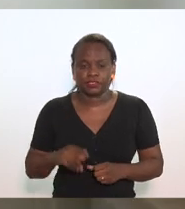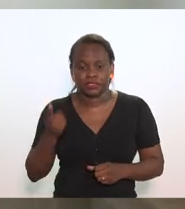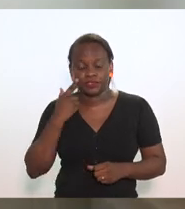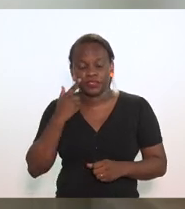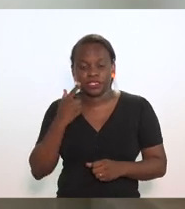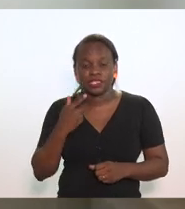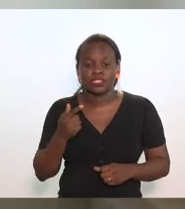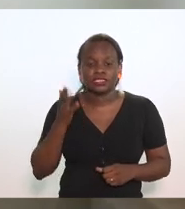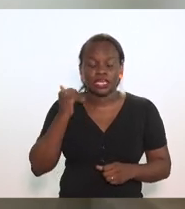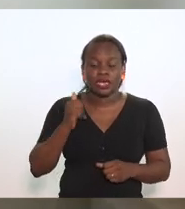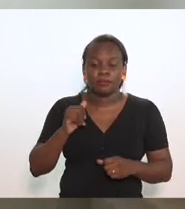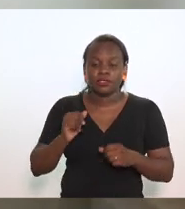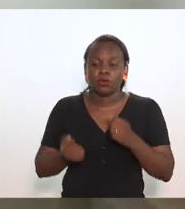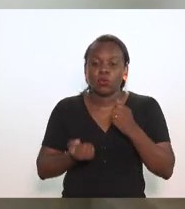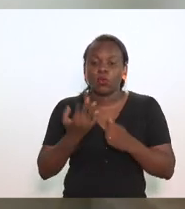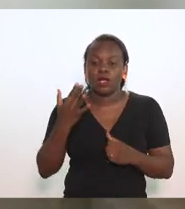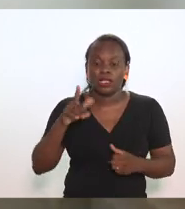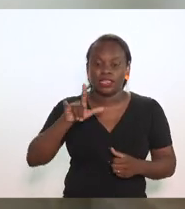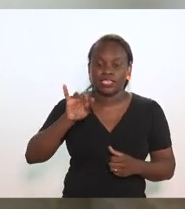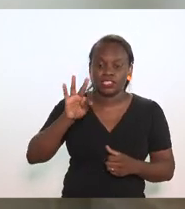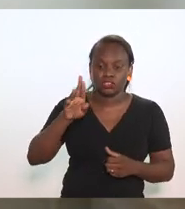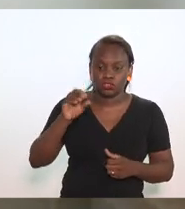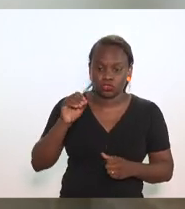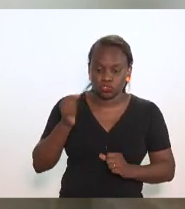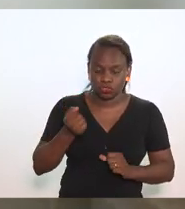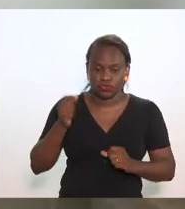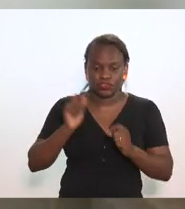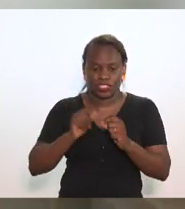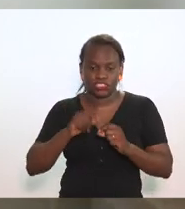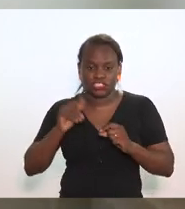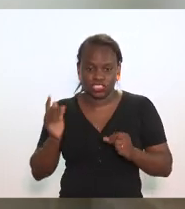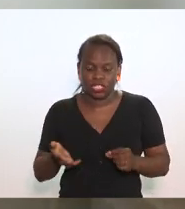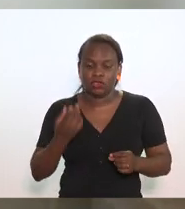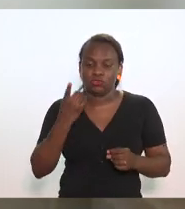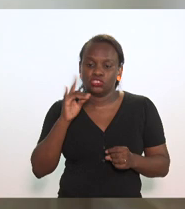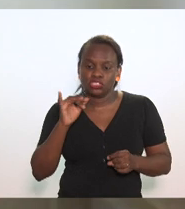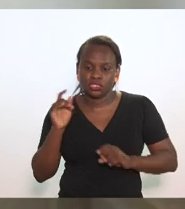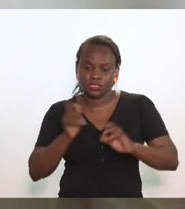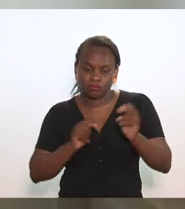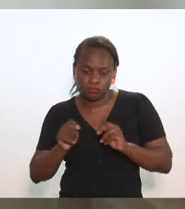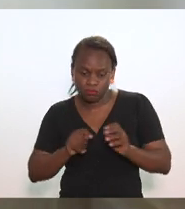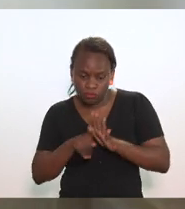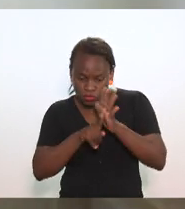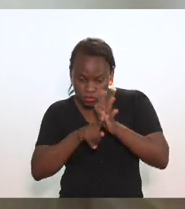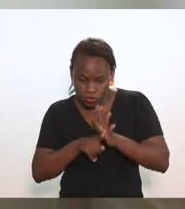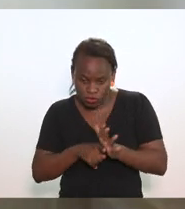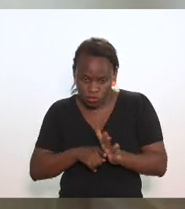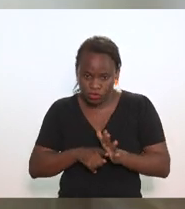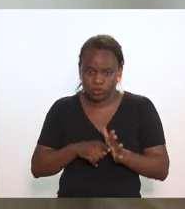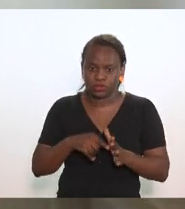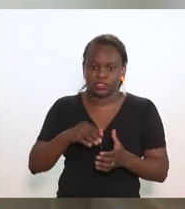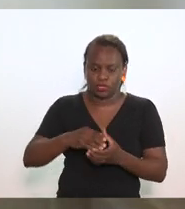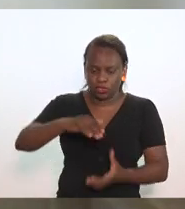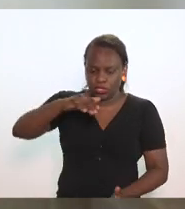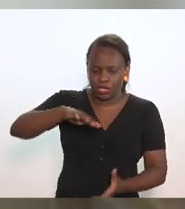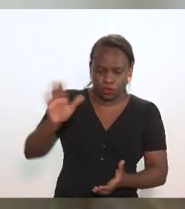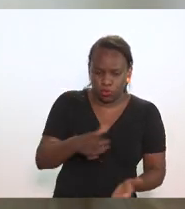verifica a listragem que estaria sendo engarrafada